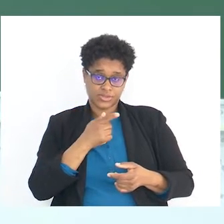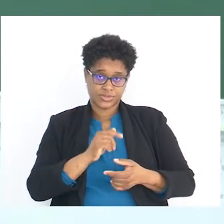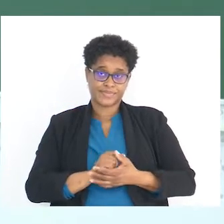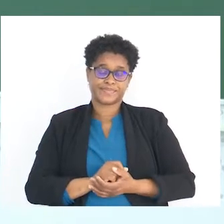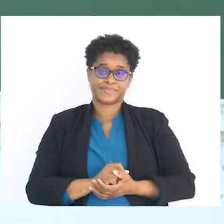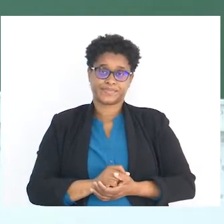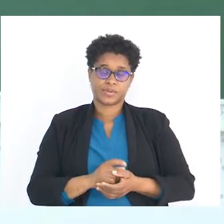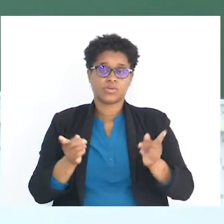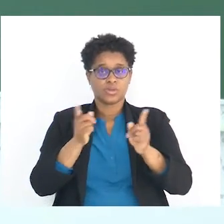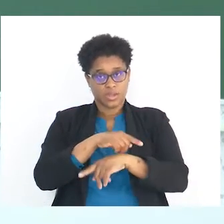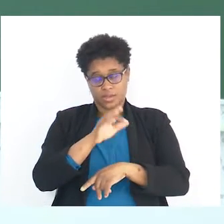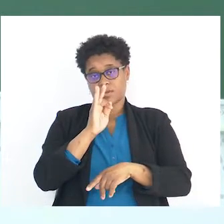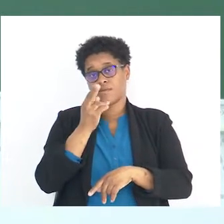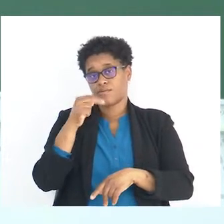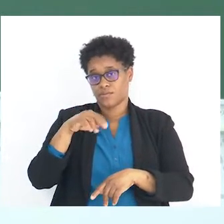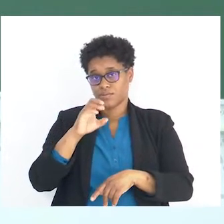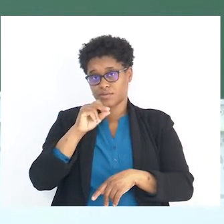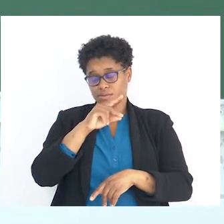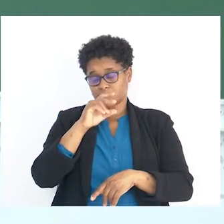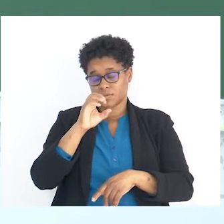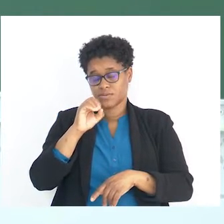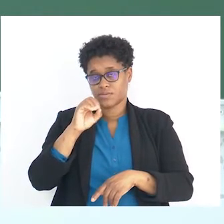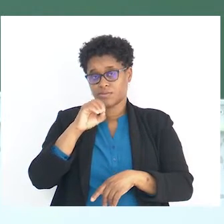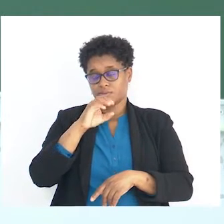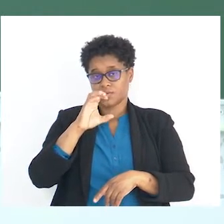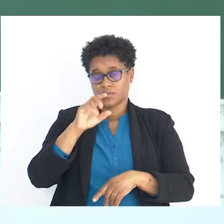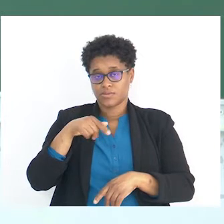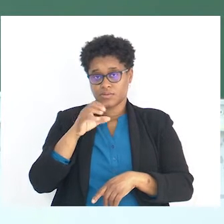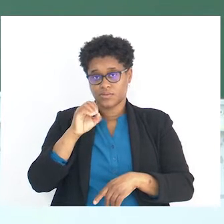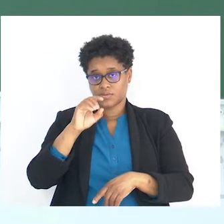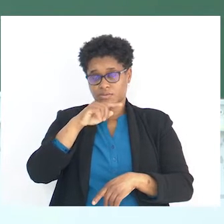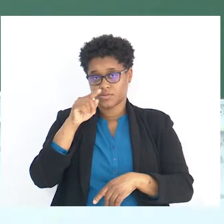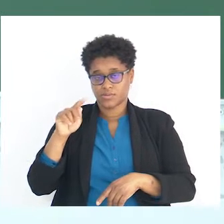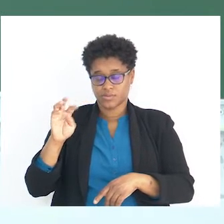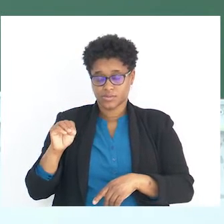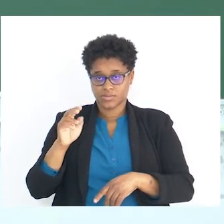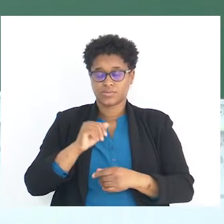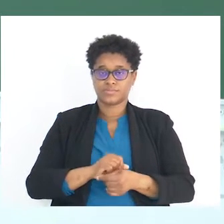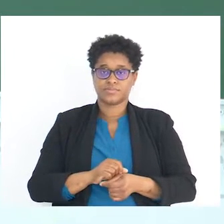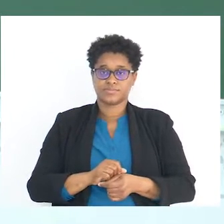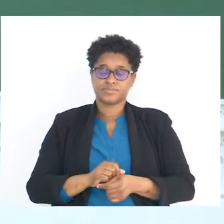Ok? Disfunções é o contrário das funções. As disfunções nos